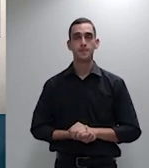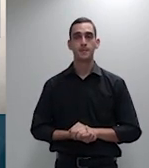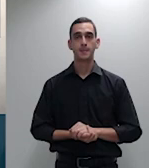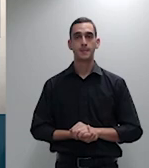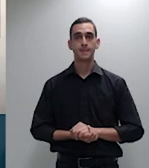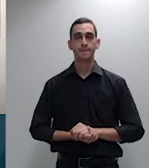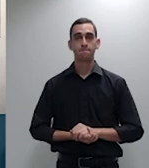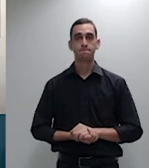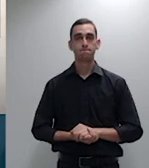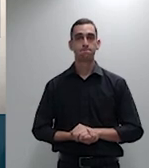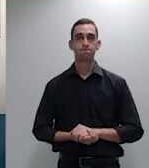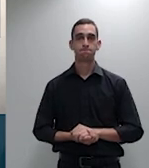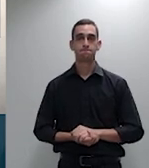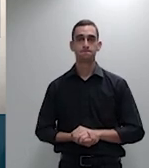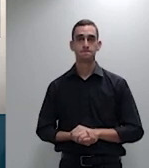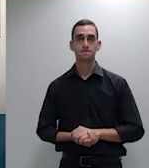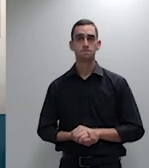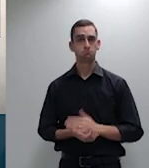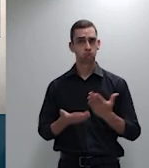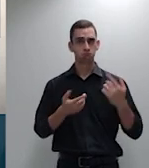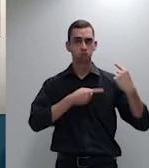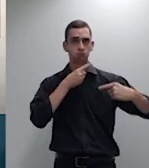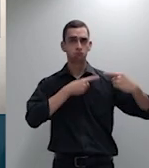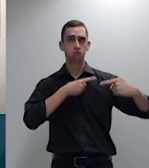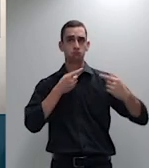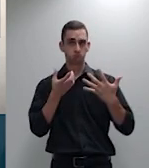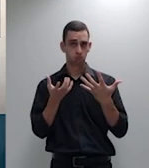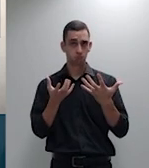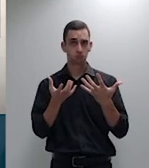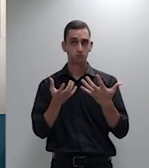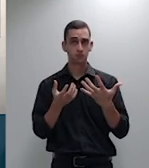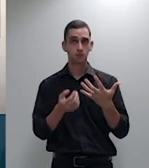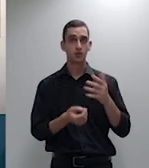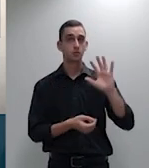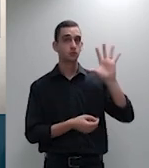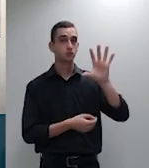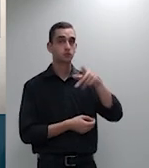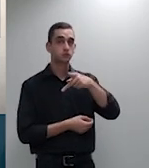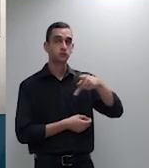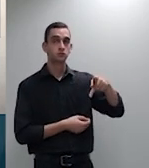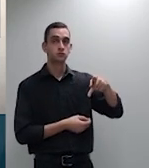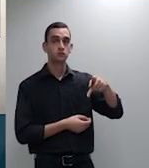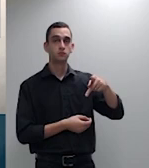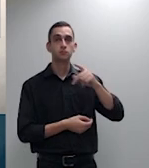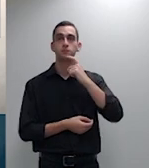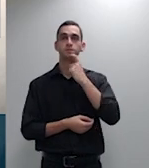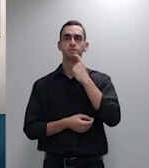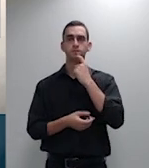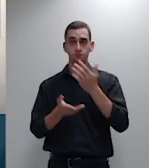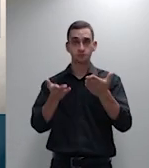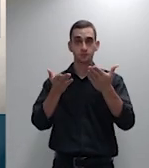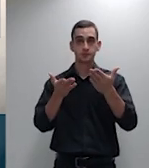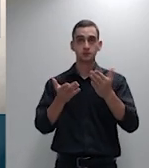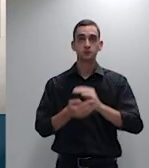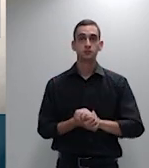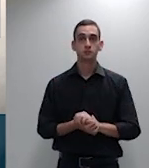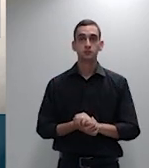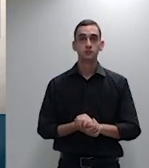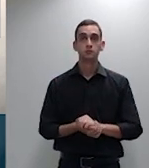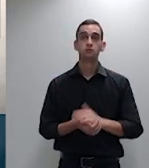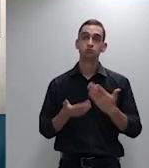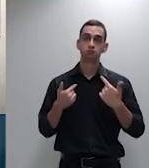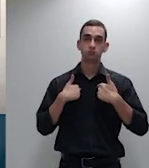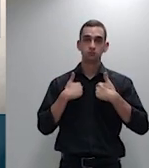Coloca em debate Presidente em primeiro lugar eu quero cumprimentar os